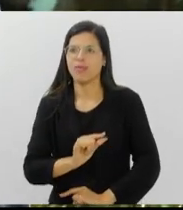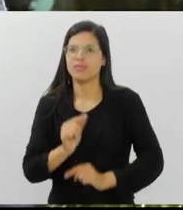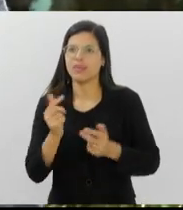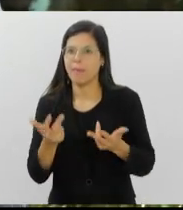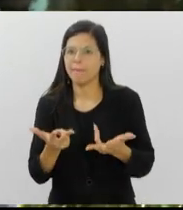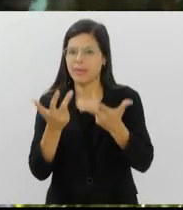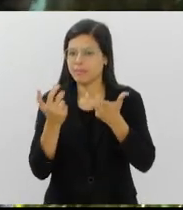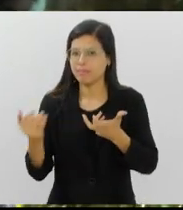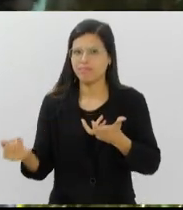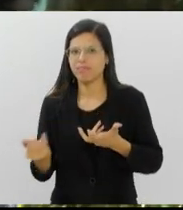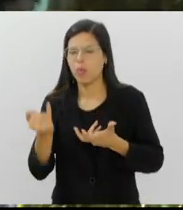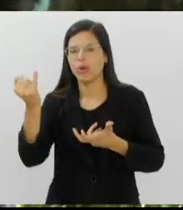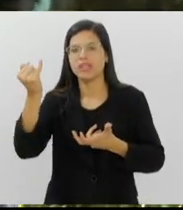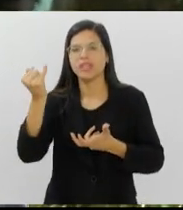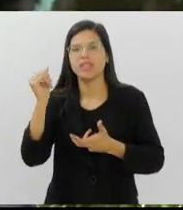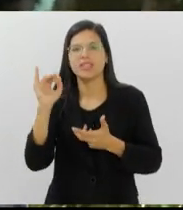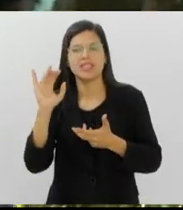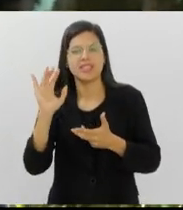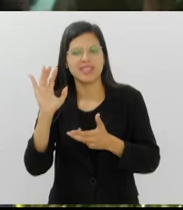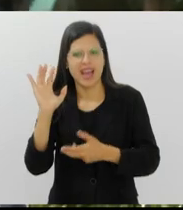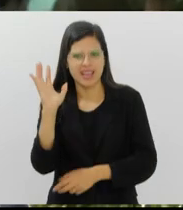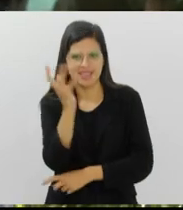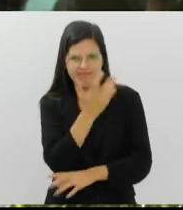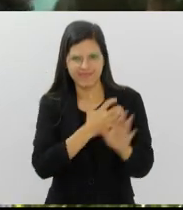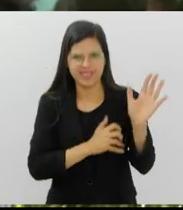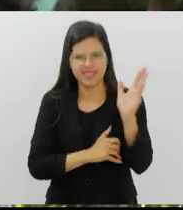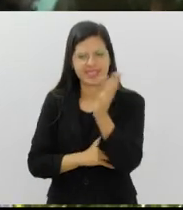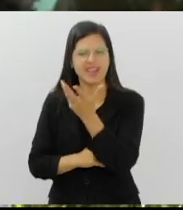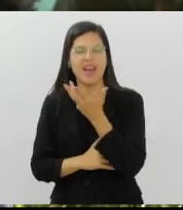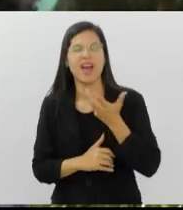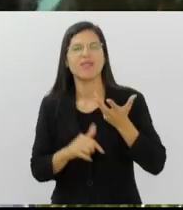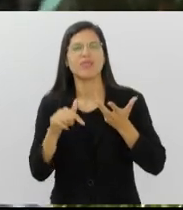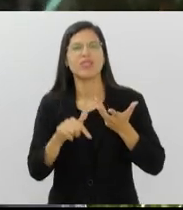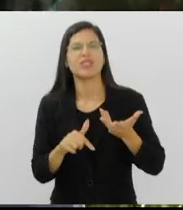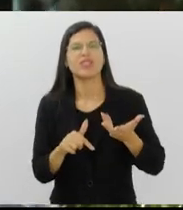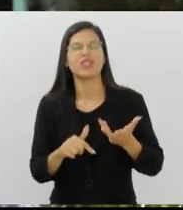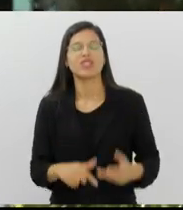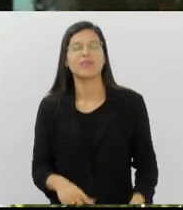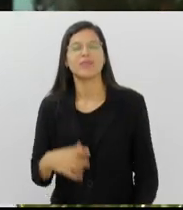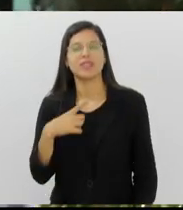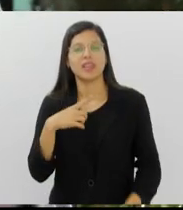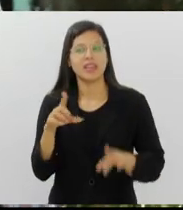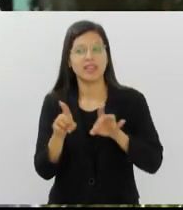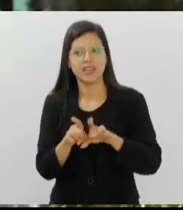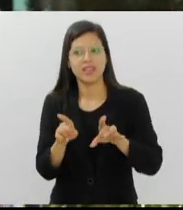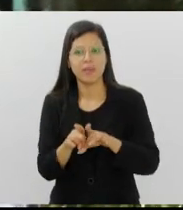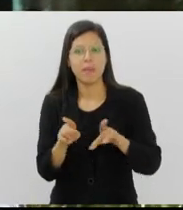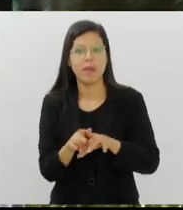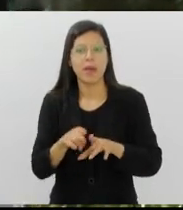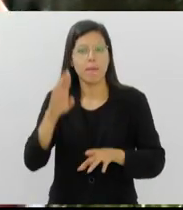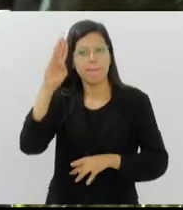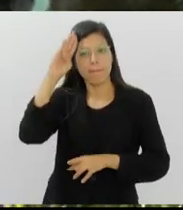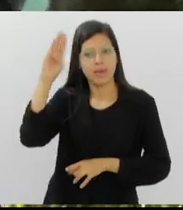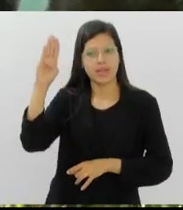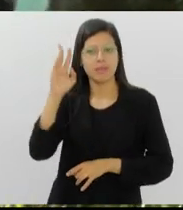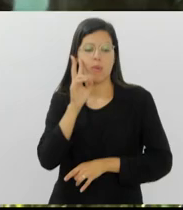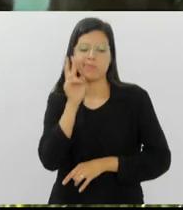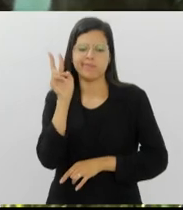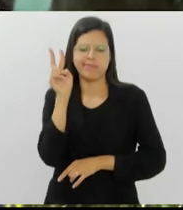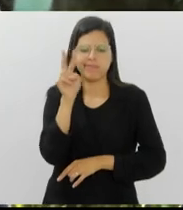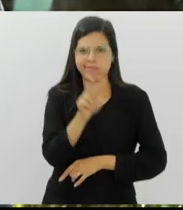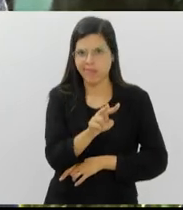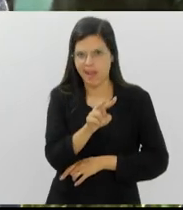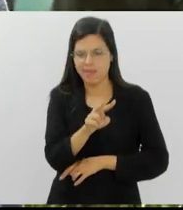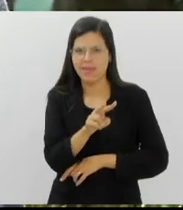força e a importância do Parque Nacional da Tijuca na história do trem do Corcovado, você tem lá o principal mirante, na verdade, o principal